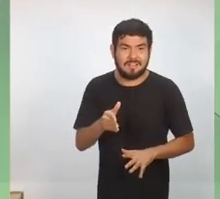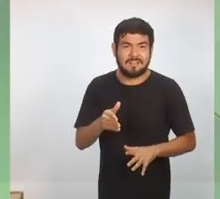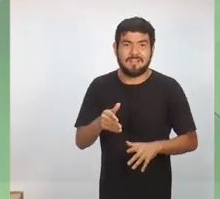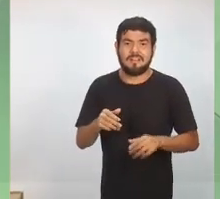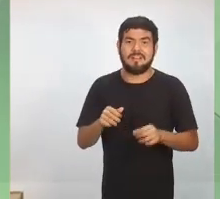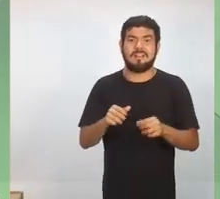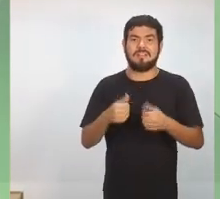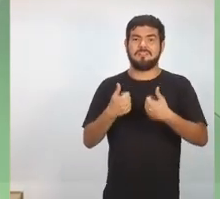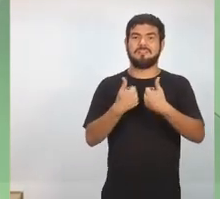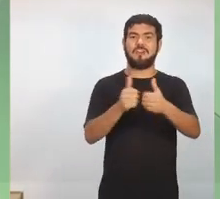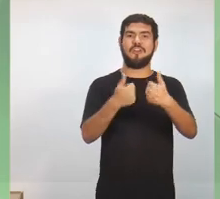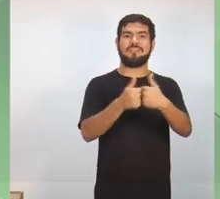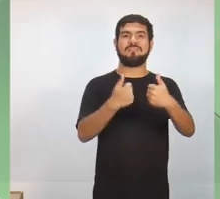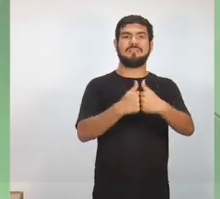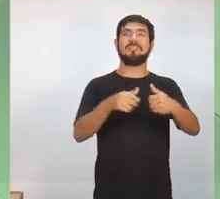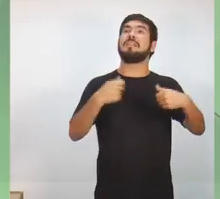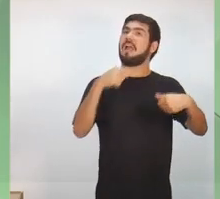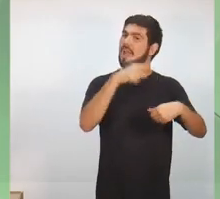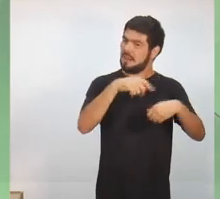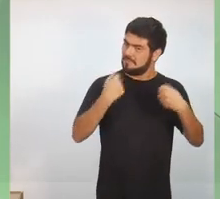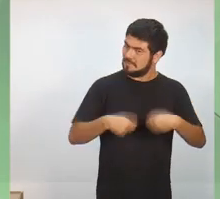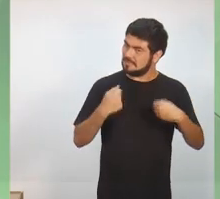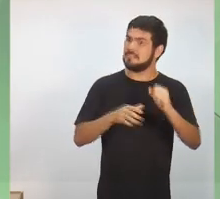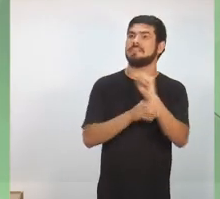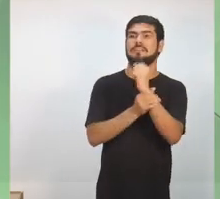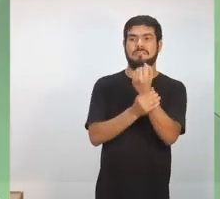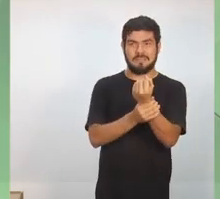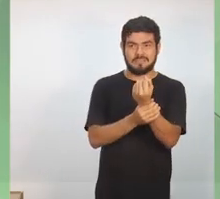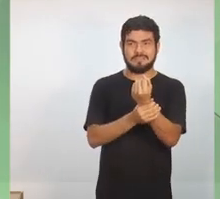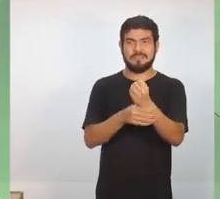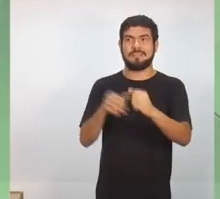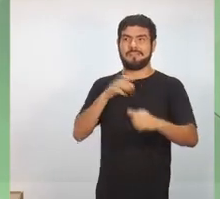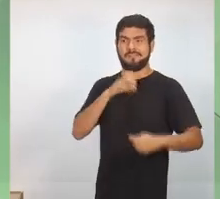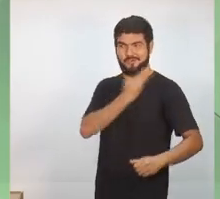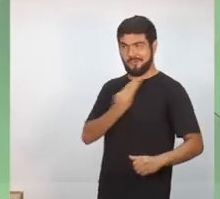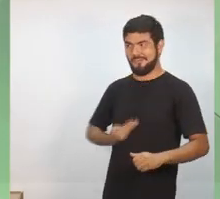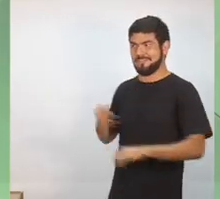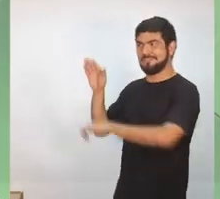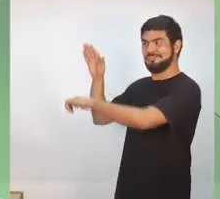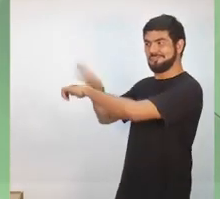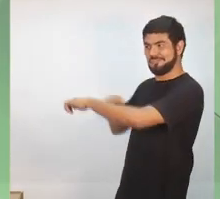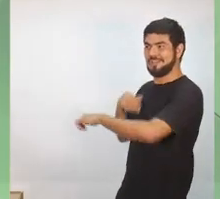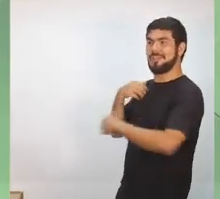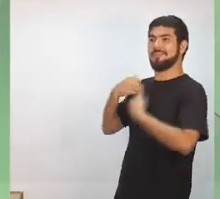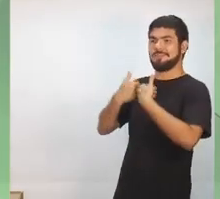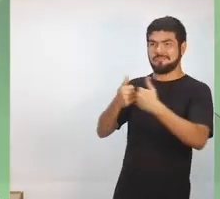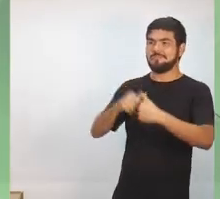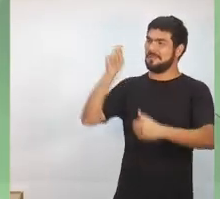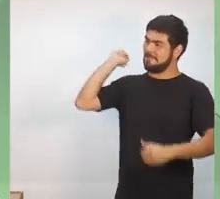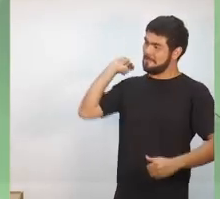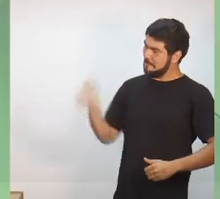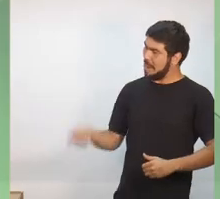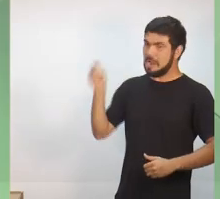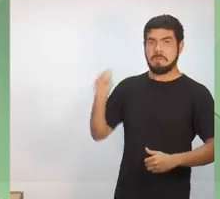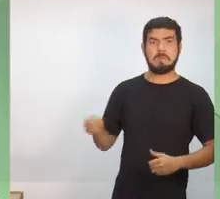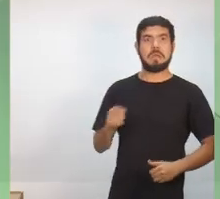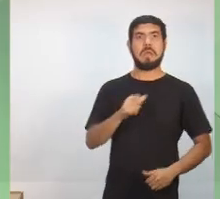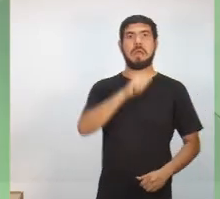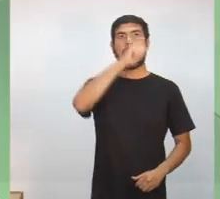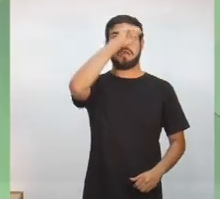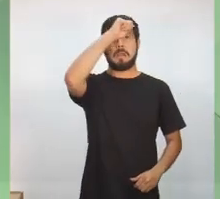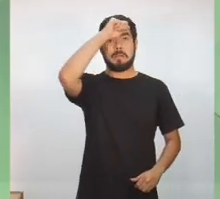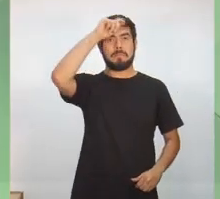a garantir a segurança do usuário. Então, isso precisa ser debatido, porque o Estado tem que intervir,